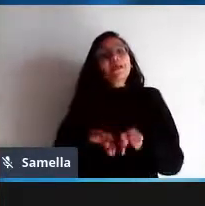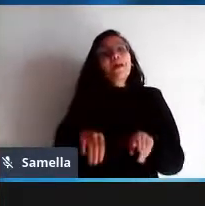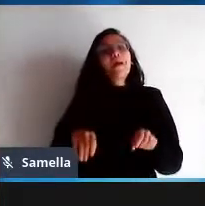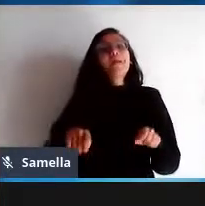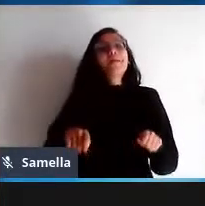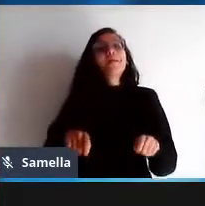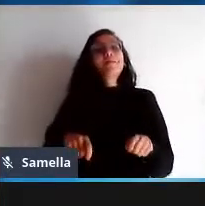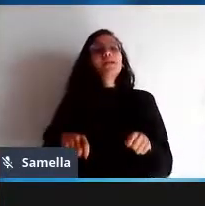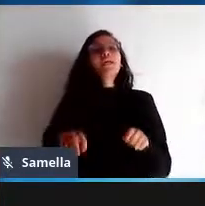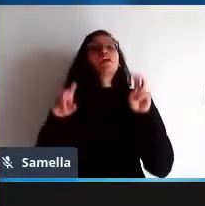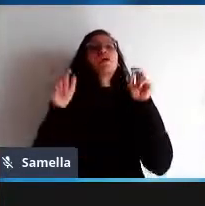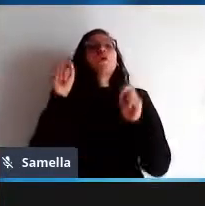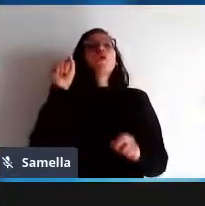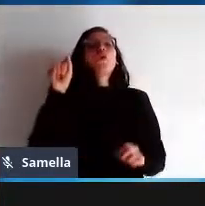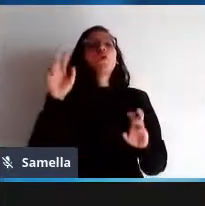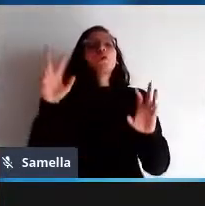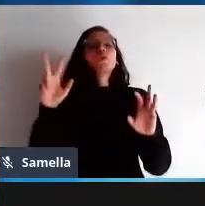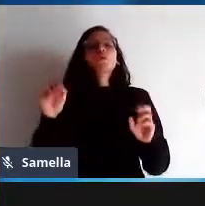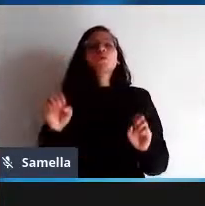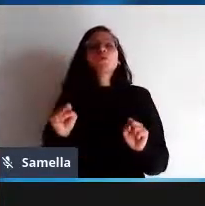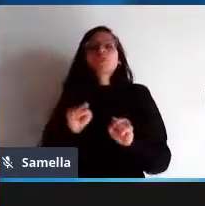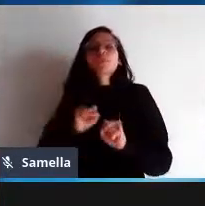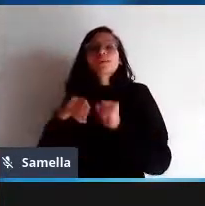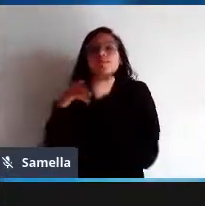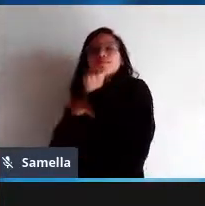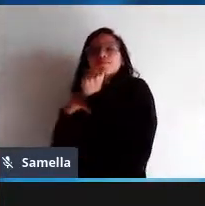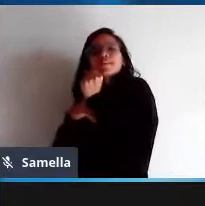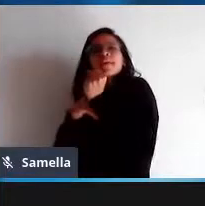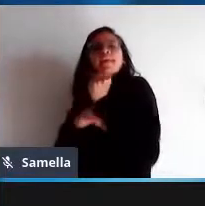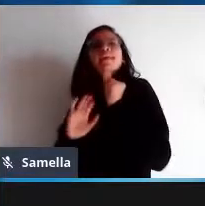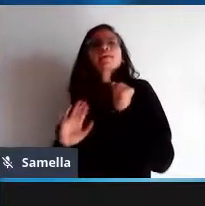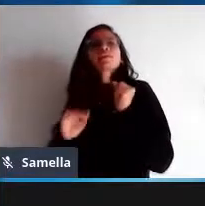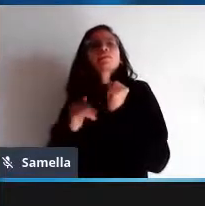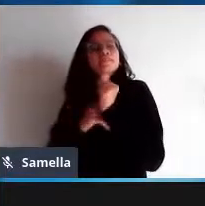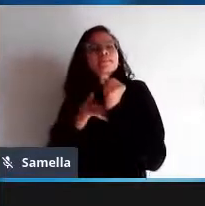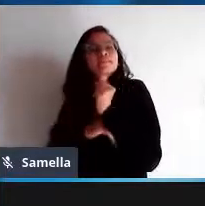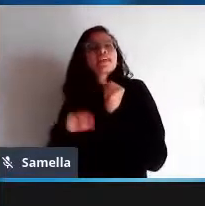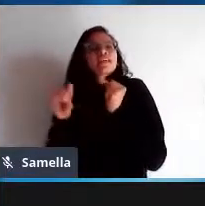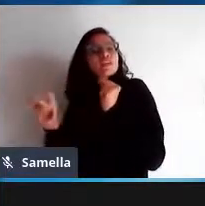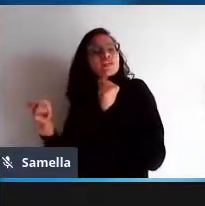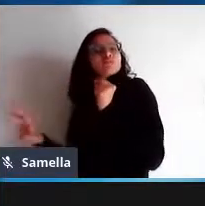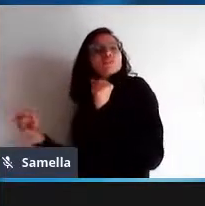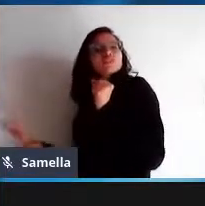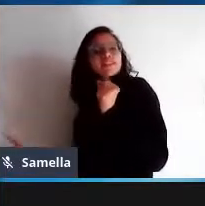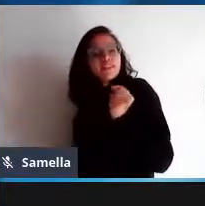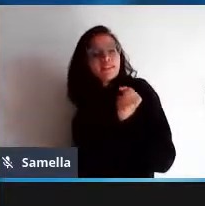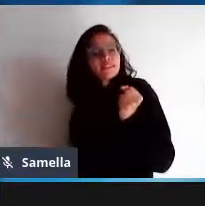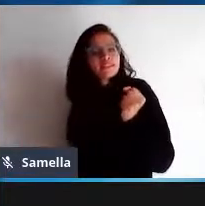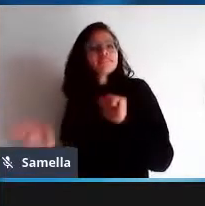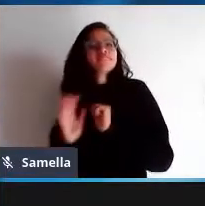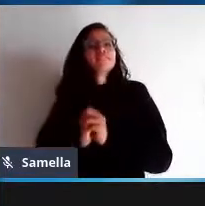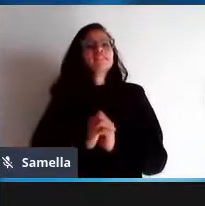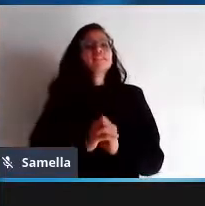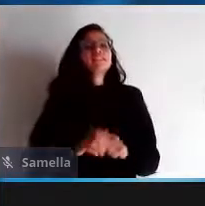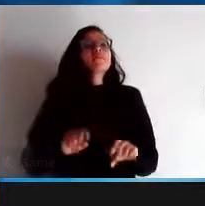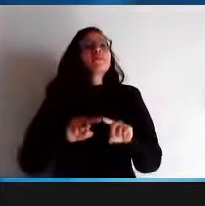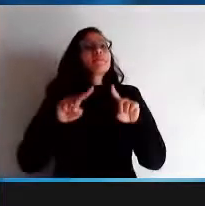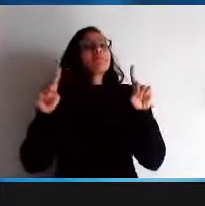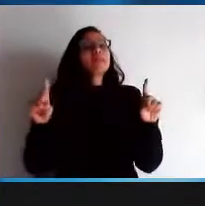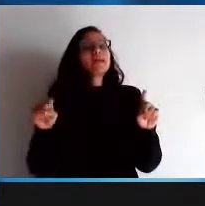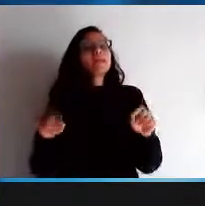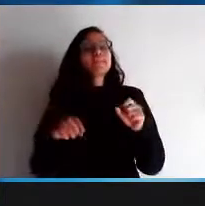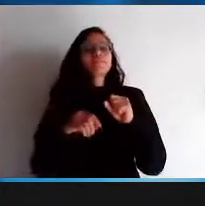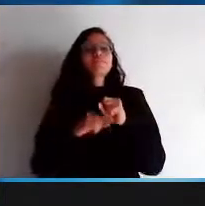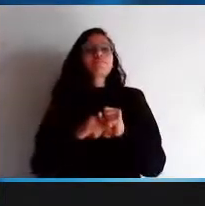com a defesa da privacidade e da segurança de dados é uma questão óbvia não só pela sua privacidade pela privacidade